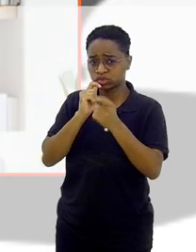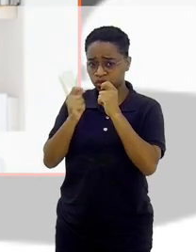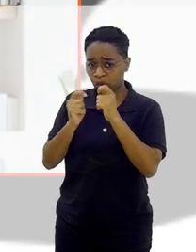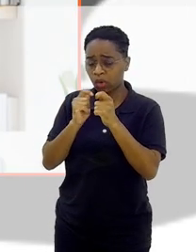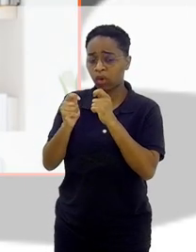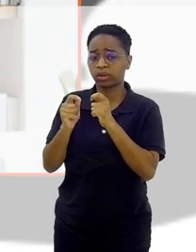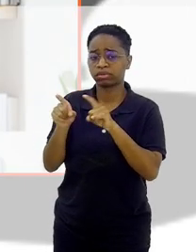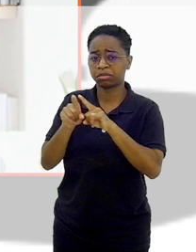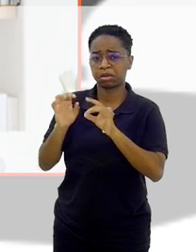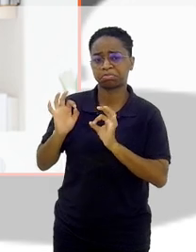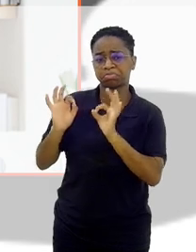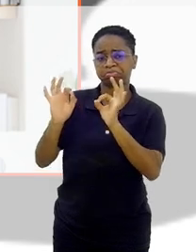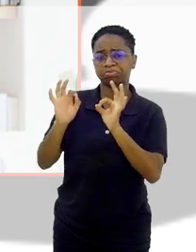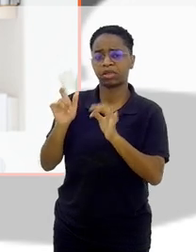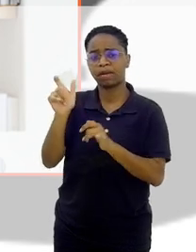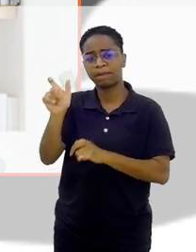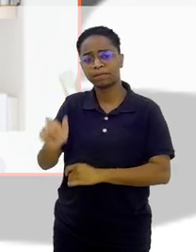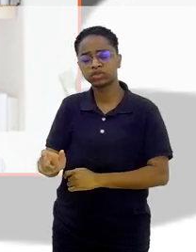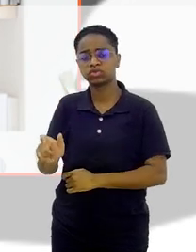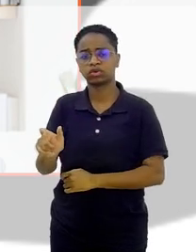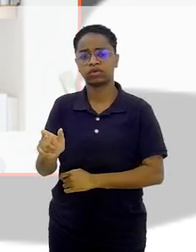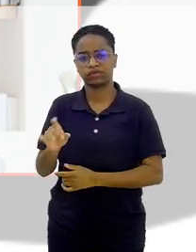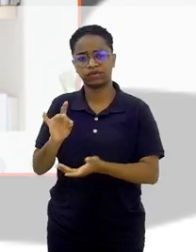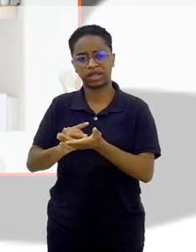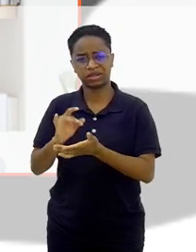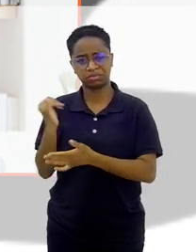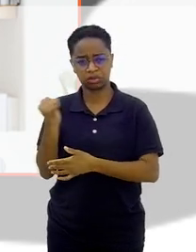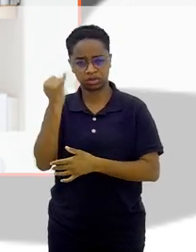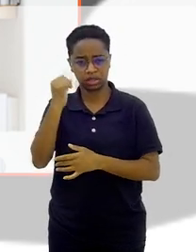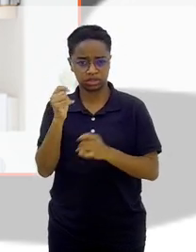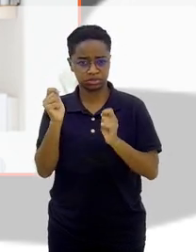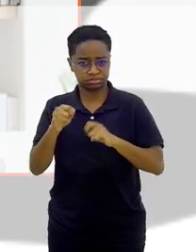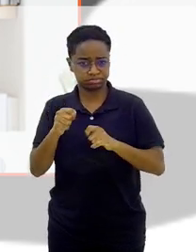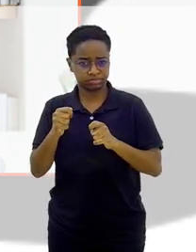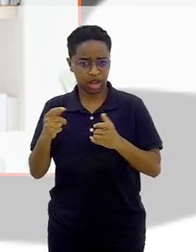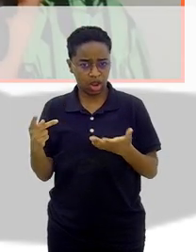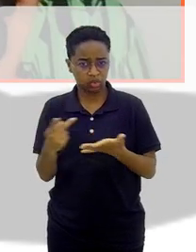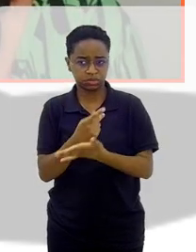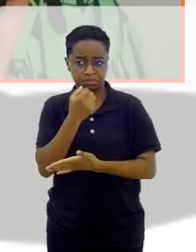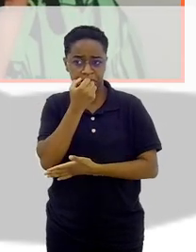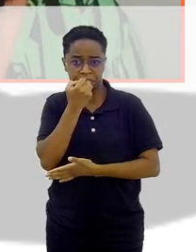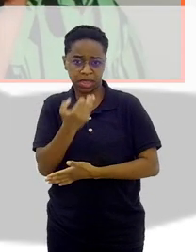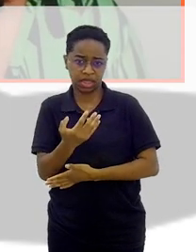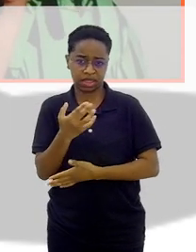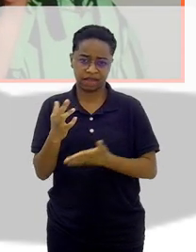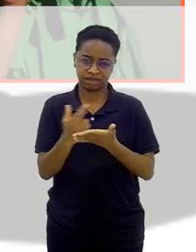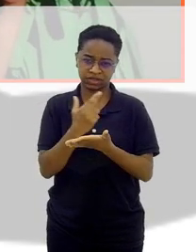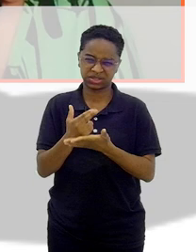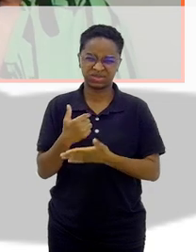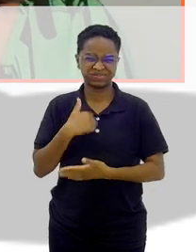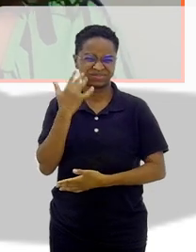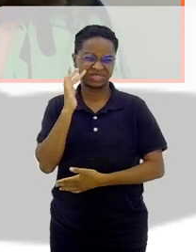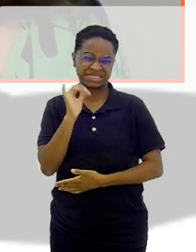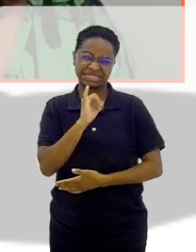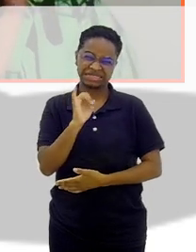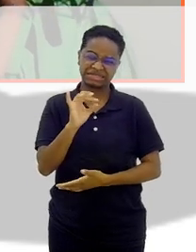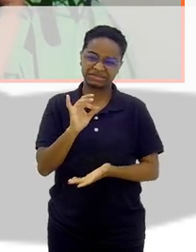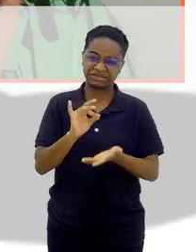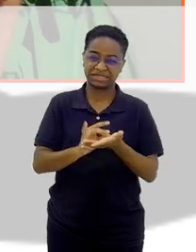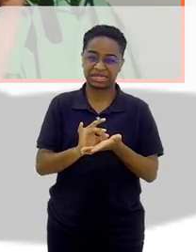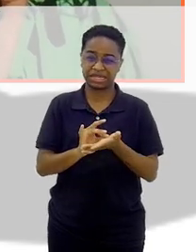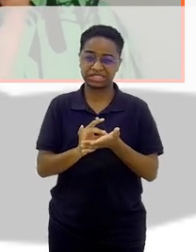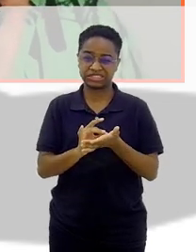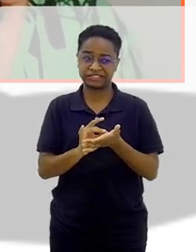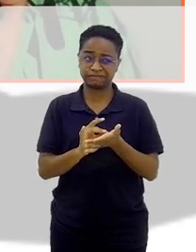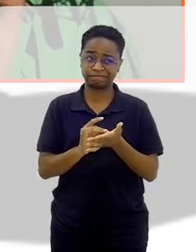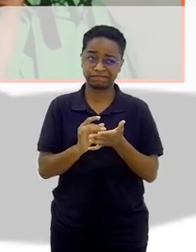jornalístico, e como pessoa, foi fundamental para isso tudo? É, eu não sei se prestígio, né? Eu